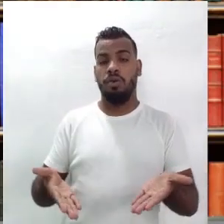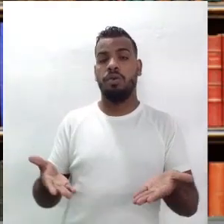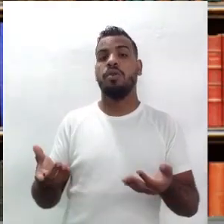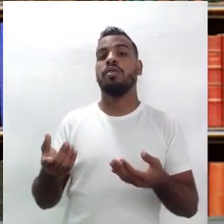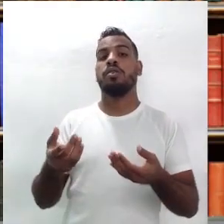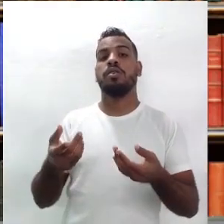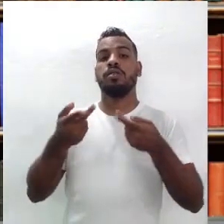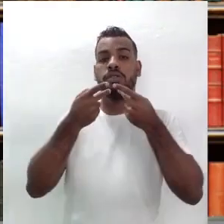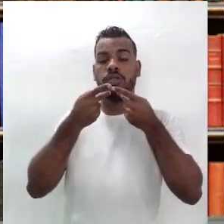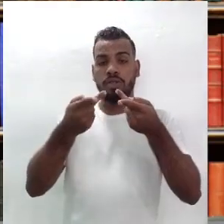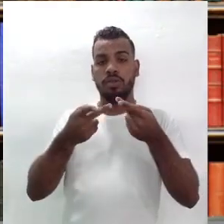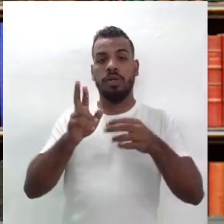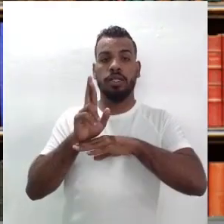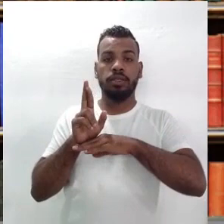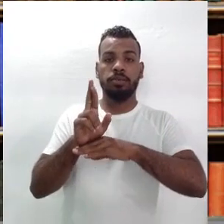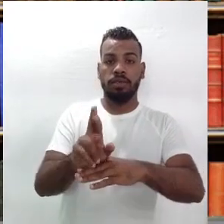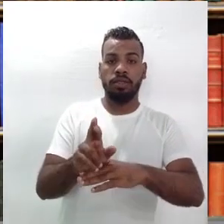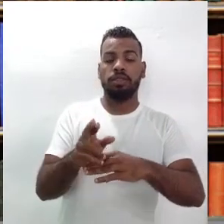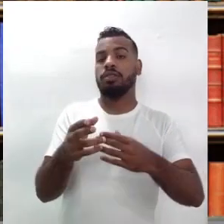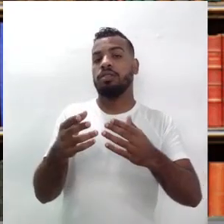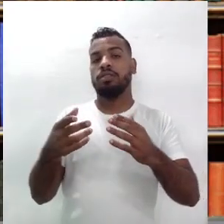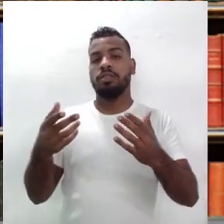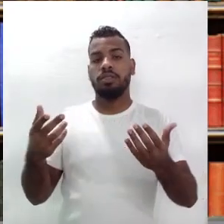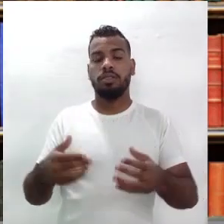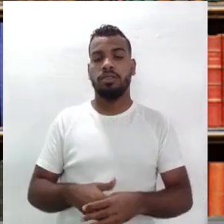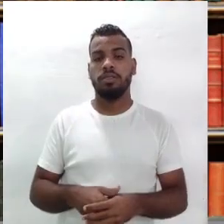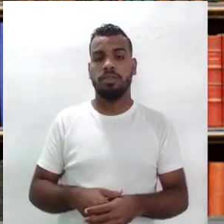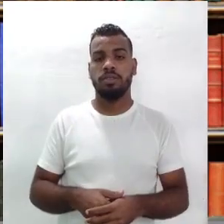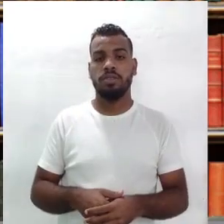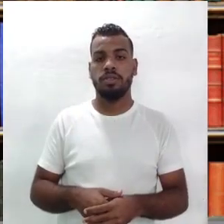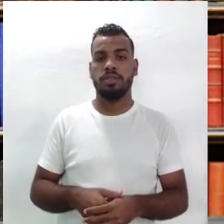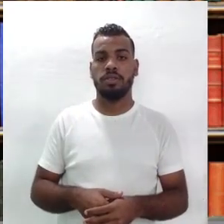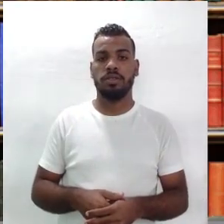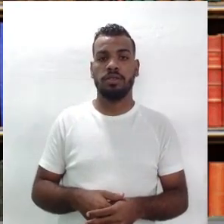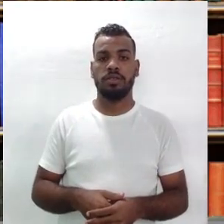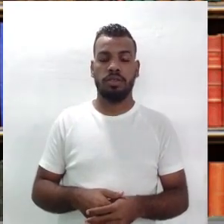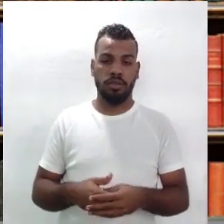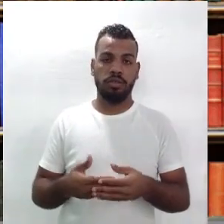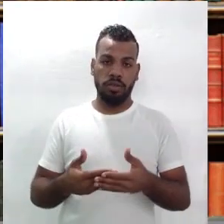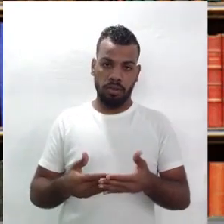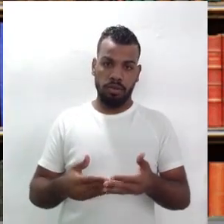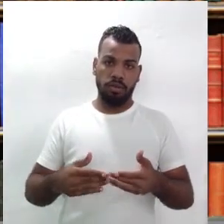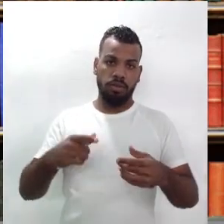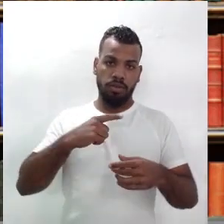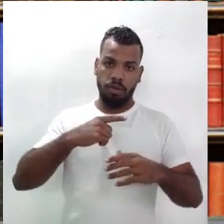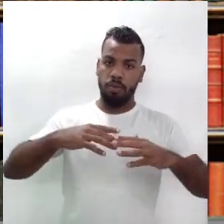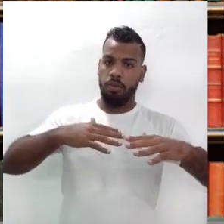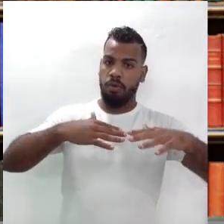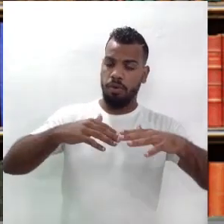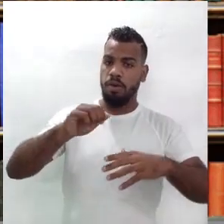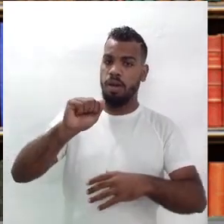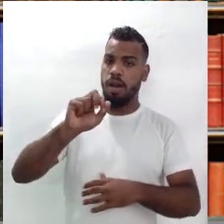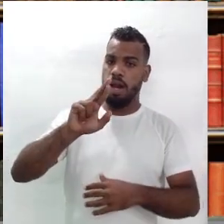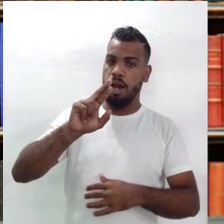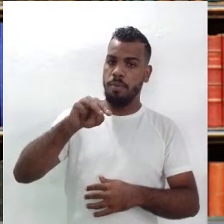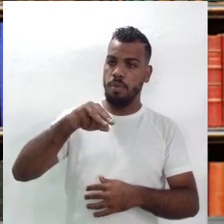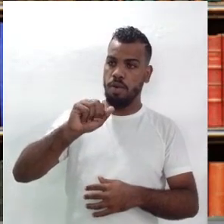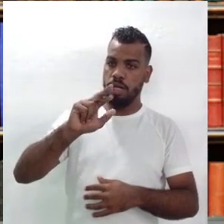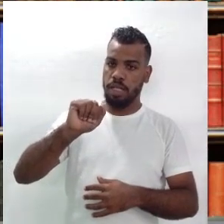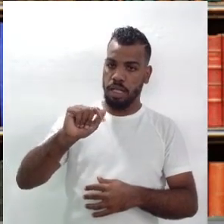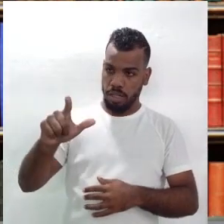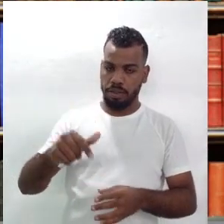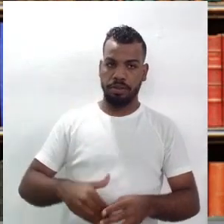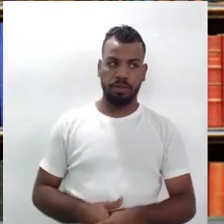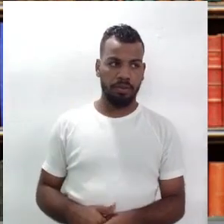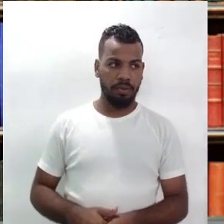Samirco é um representante tipicamente enquadrado no movimento armorial. E aqui nós temos,